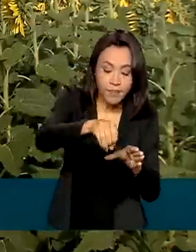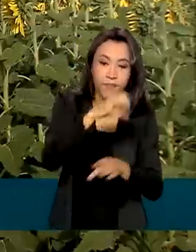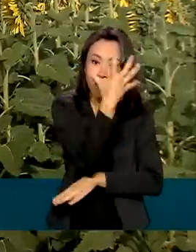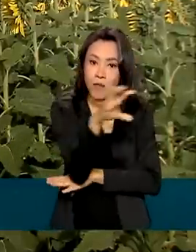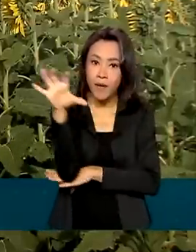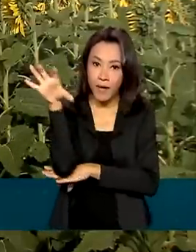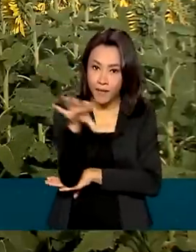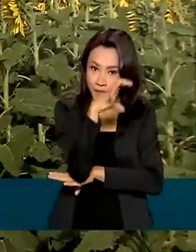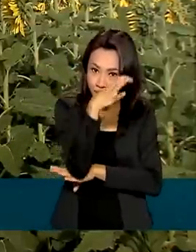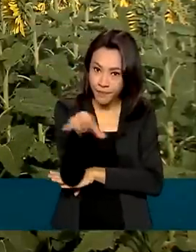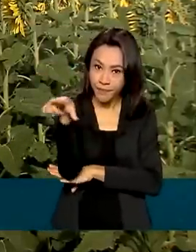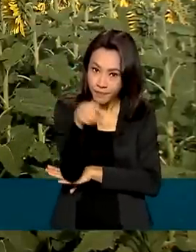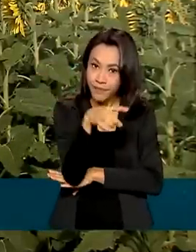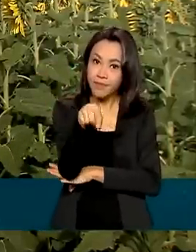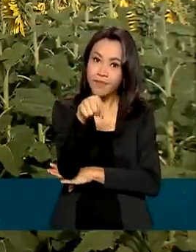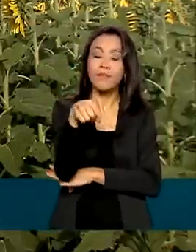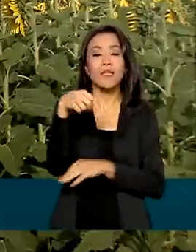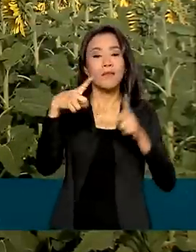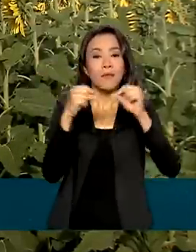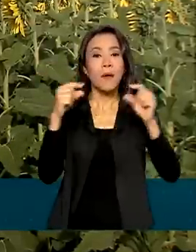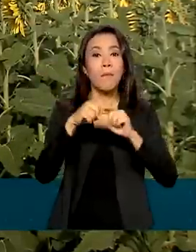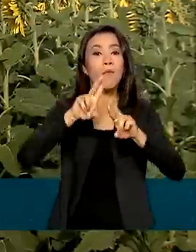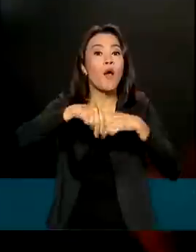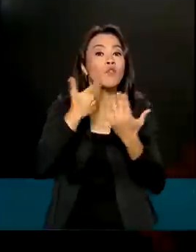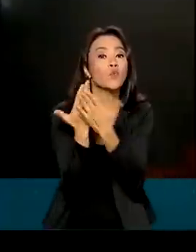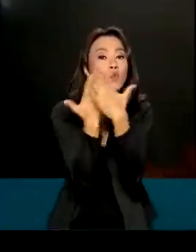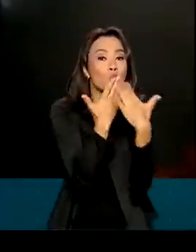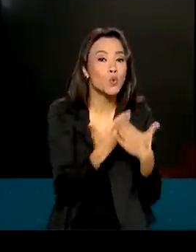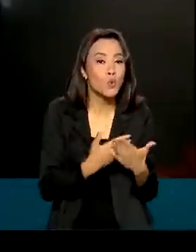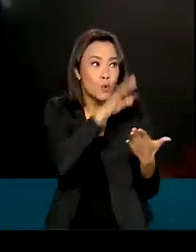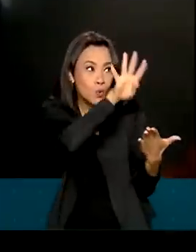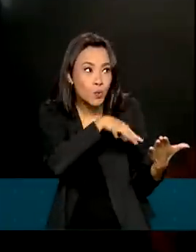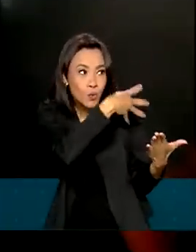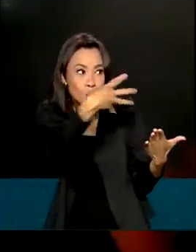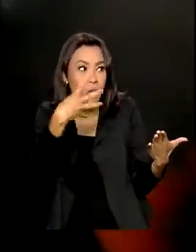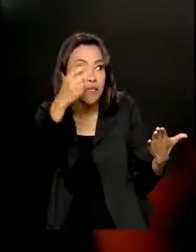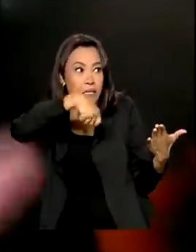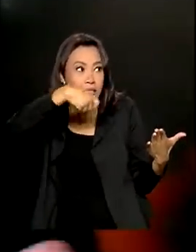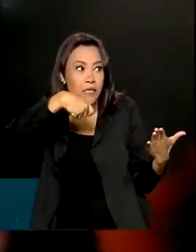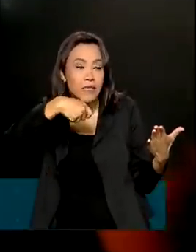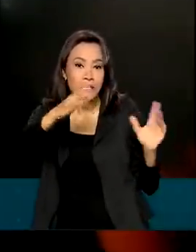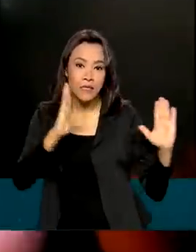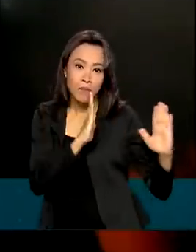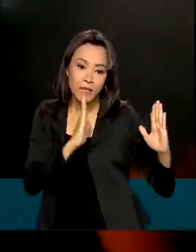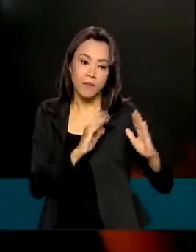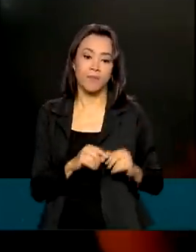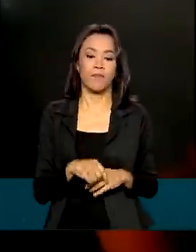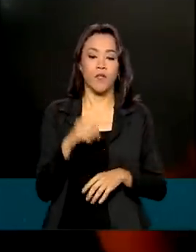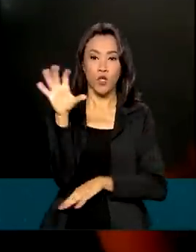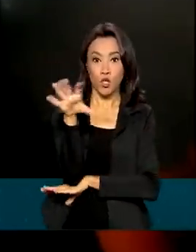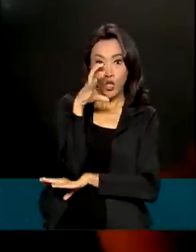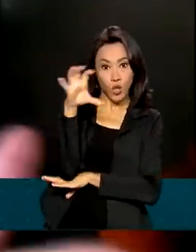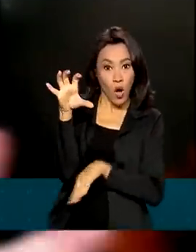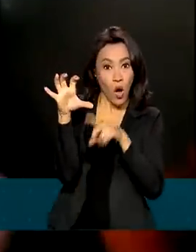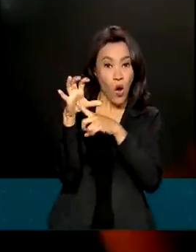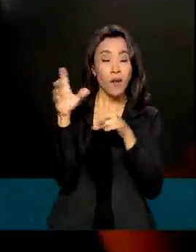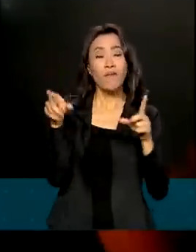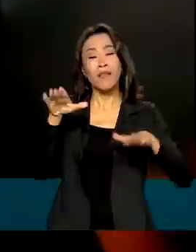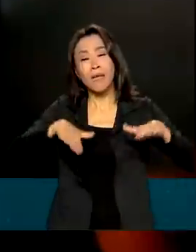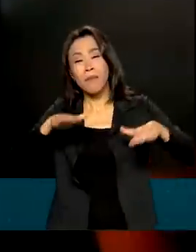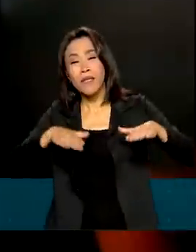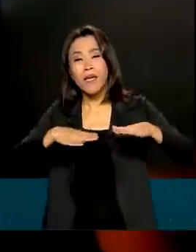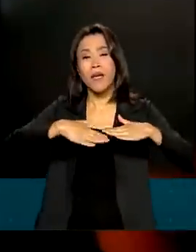zoneamento agrícola de risco climático. O girassol é uma cultura muito pouco influenciada por variações de latitude,